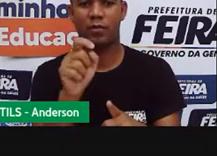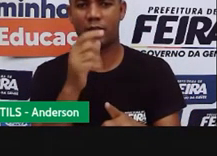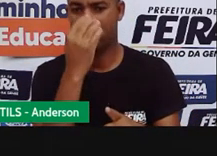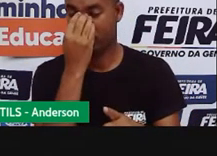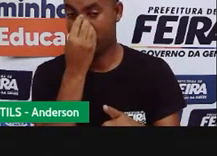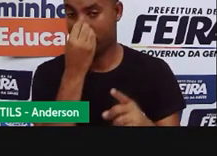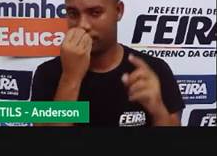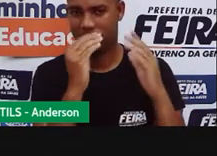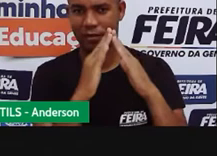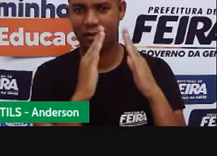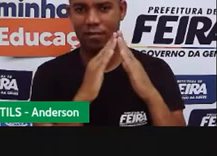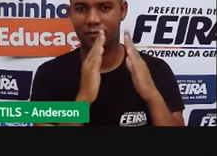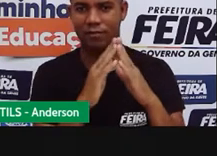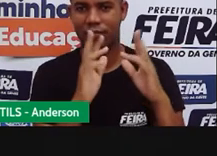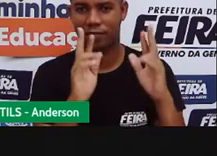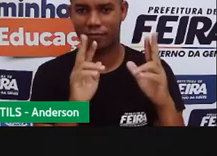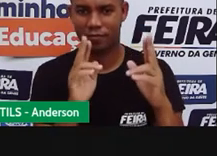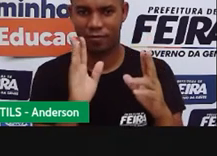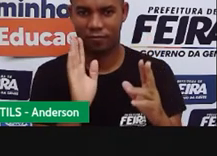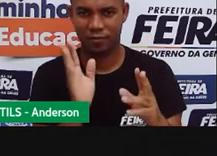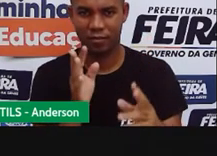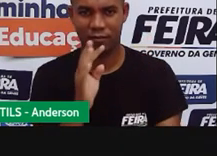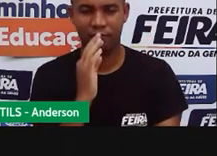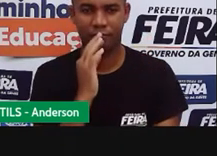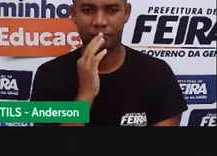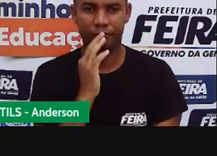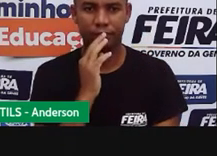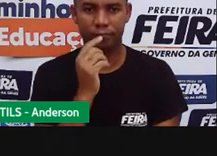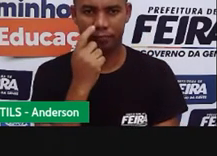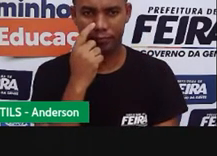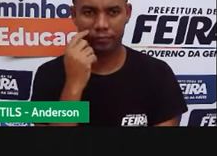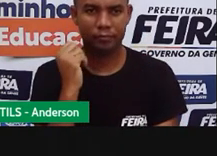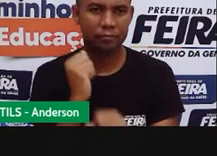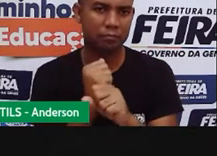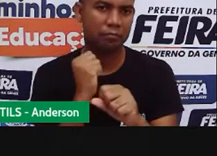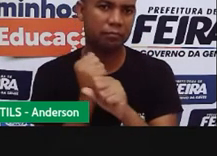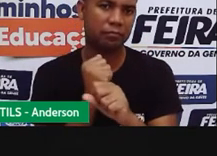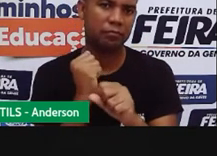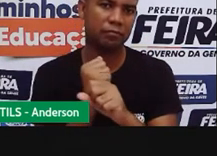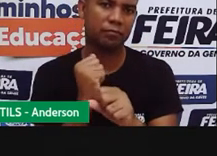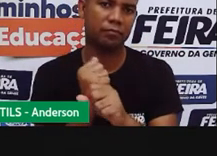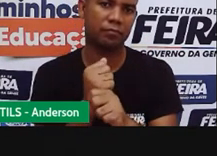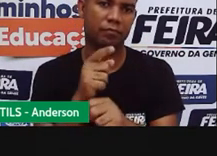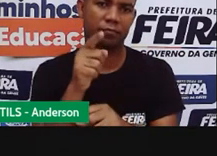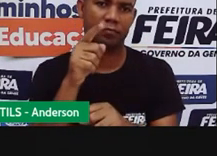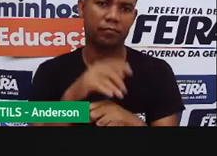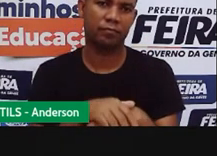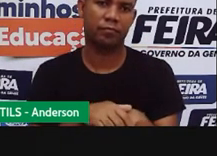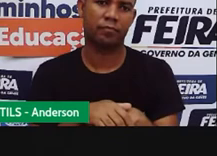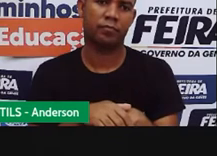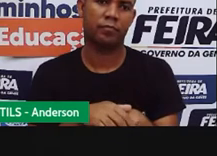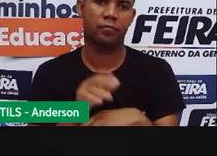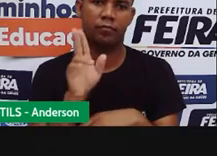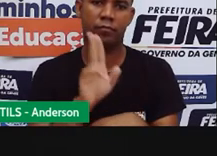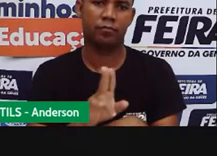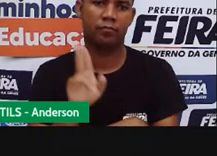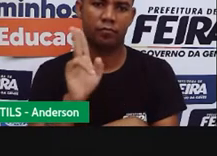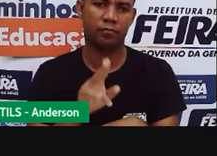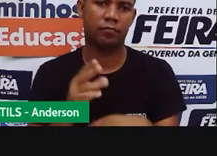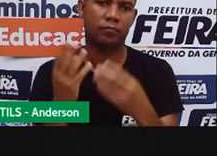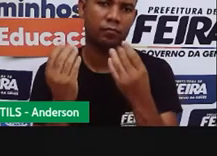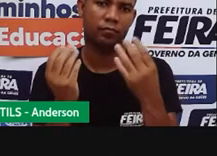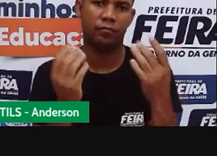uma casa como ela? O tijolo existe ao tempo, por esse motivo ele é utilizado na maioria das